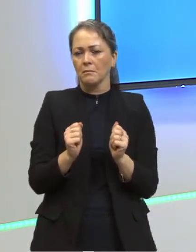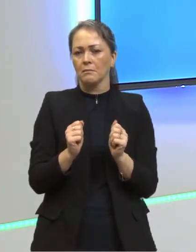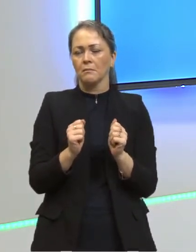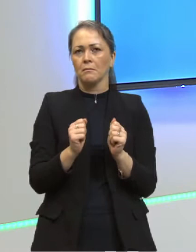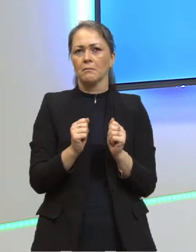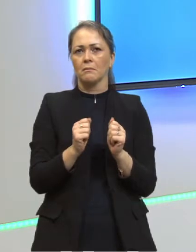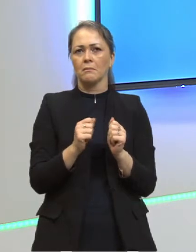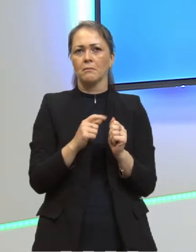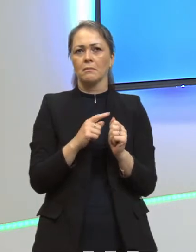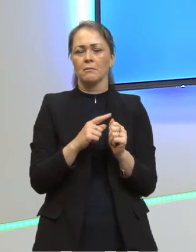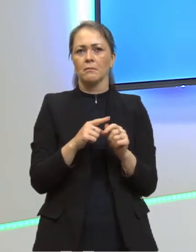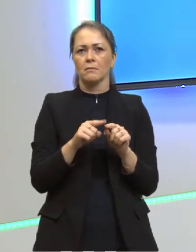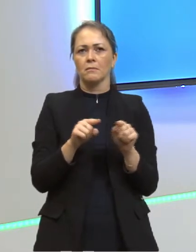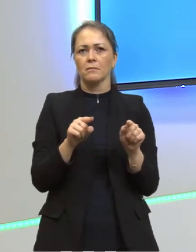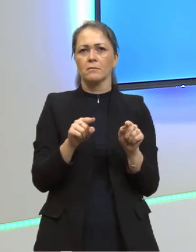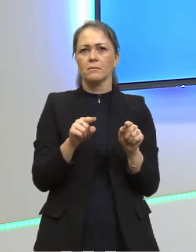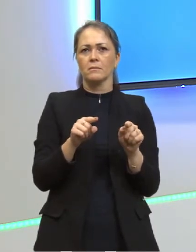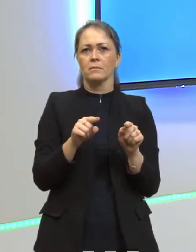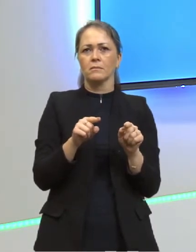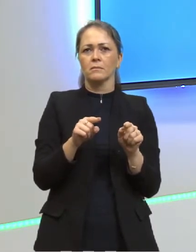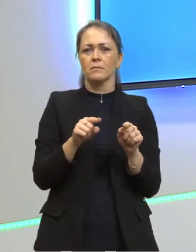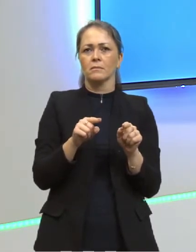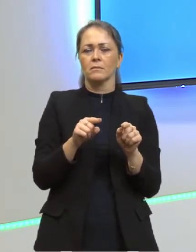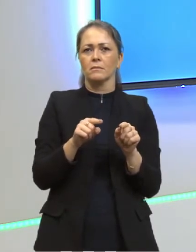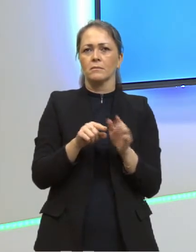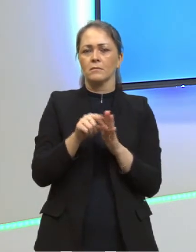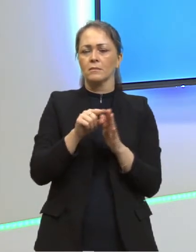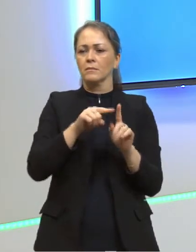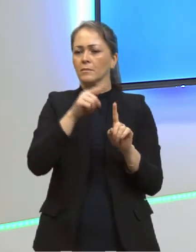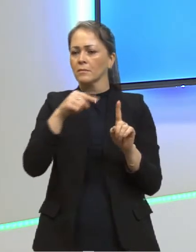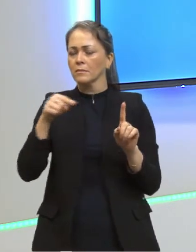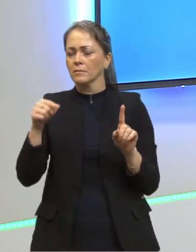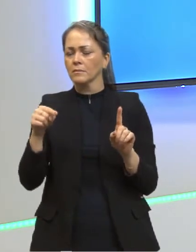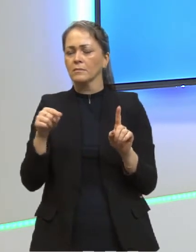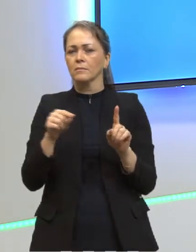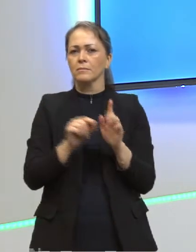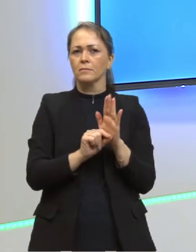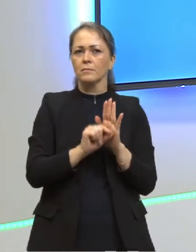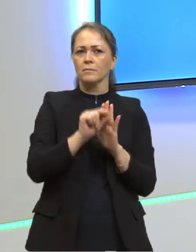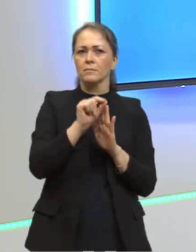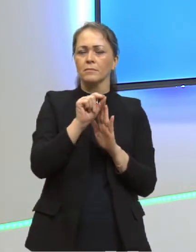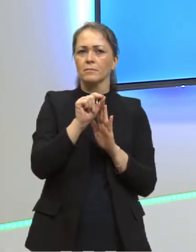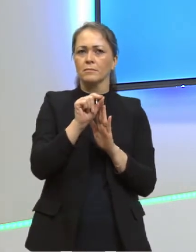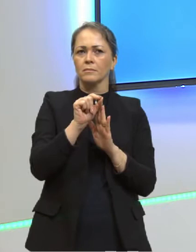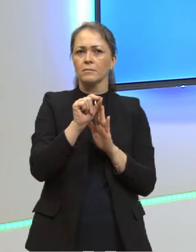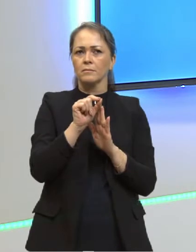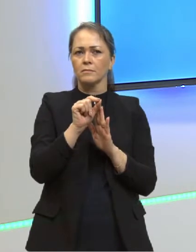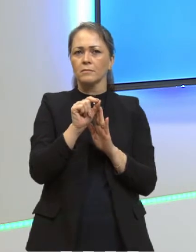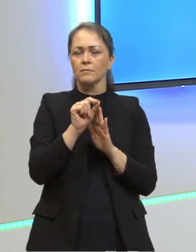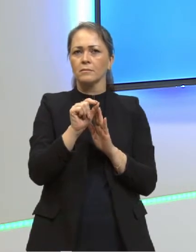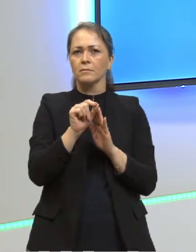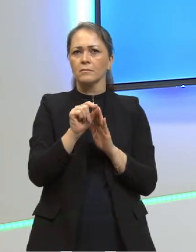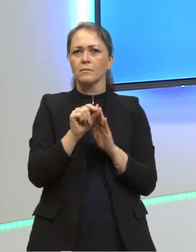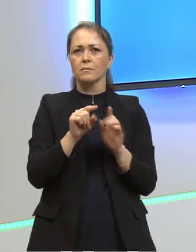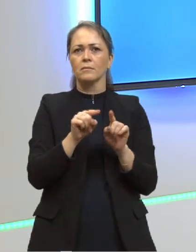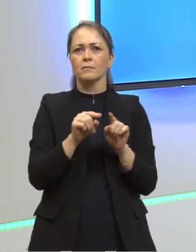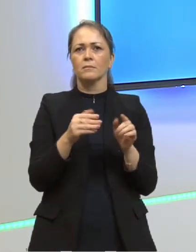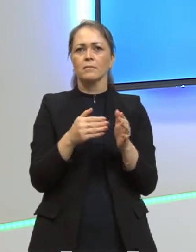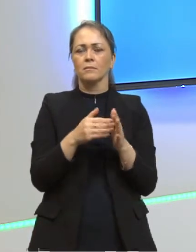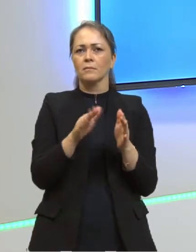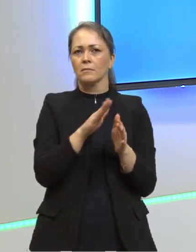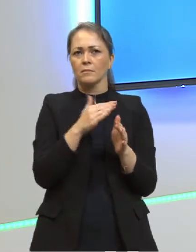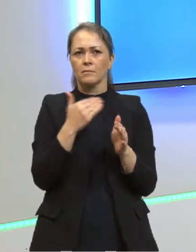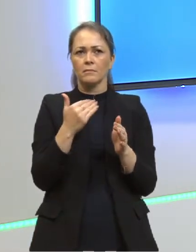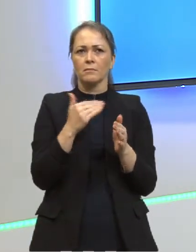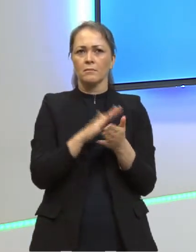nós estamos diminuindo o comprimento de onda aqui, iria aumentar a intensidade da radiação até matar